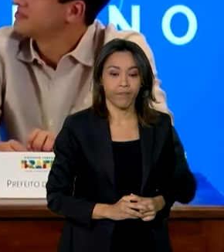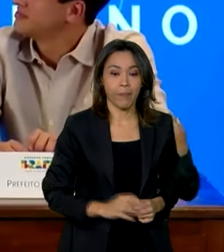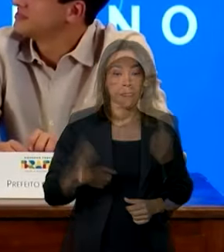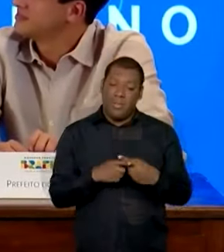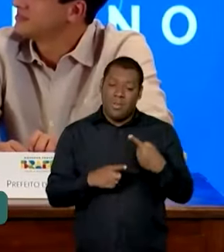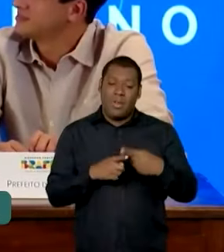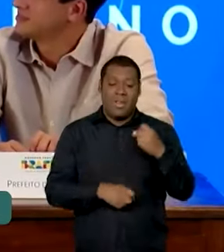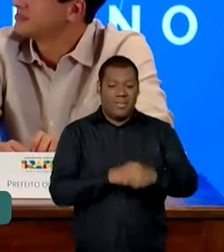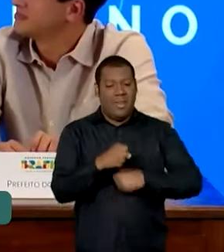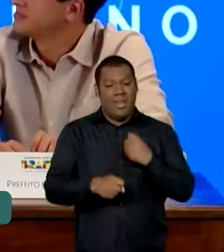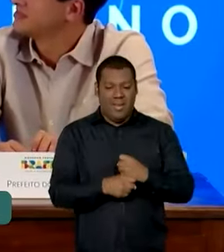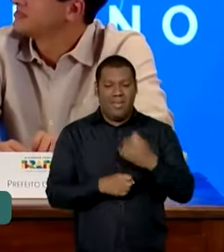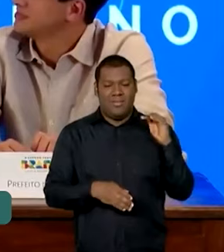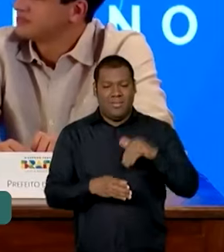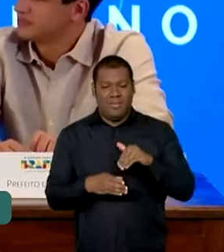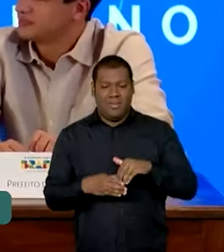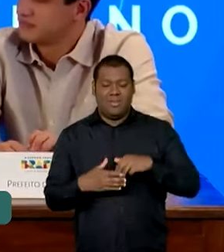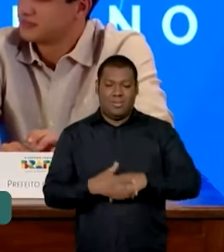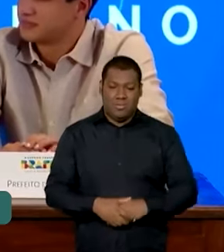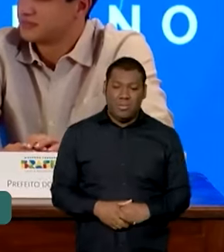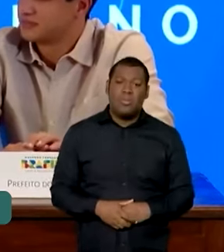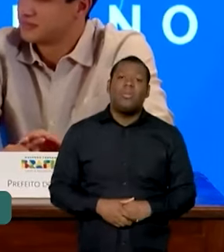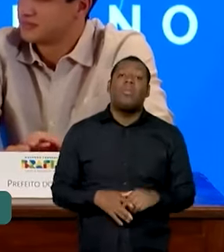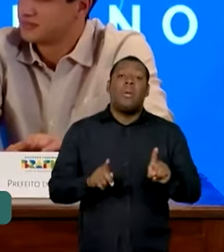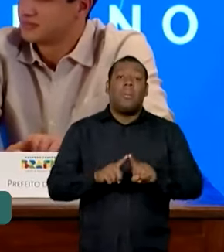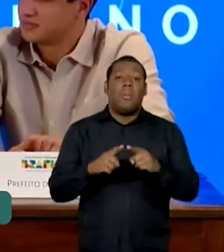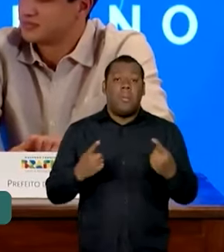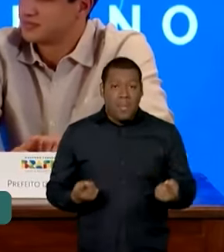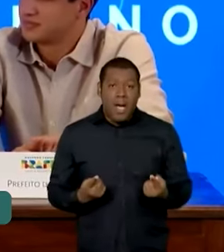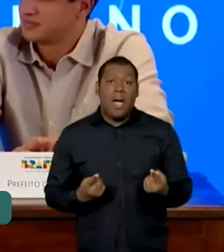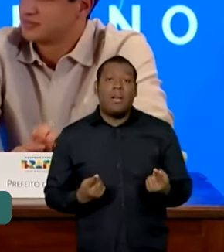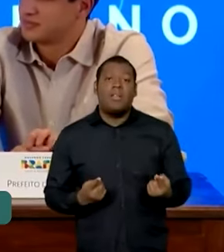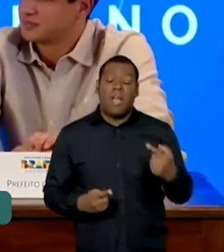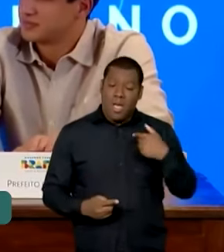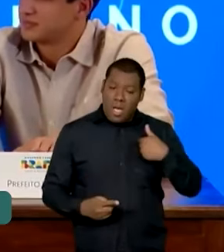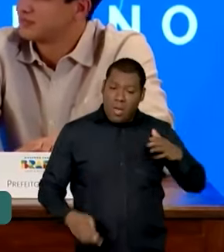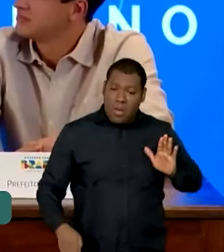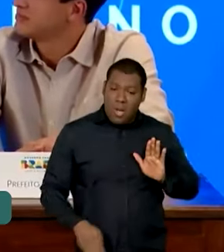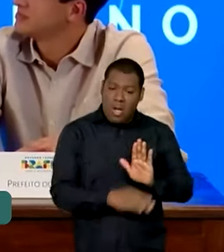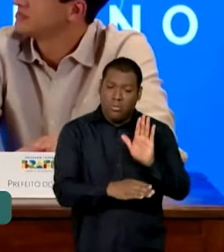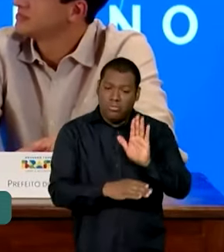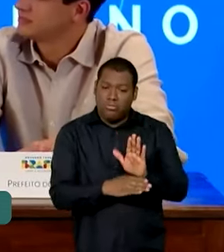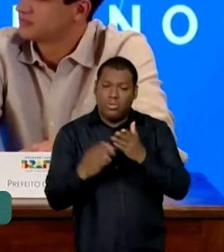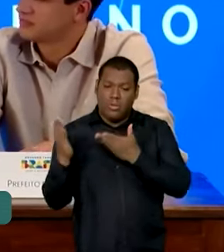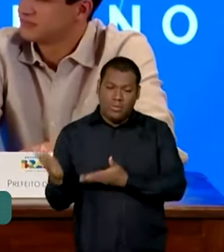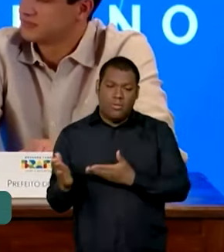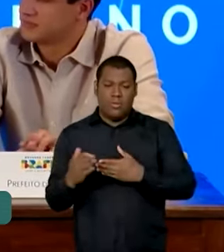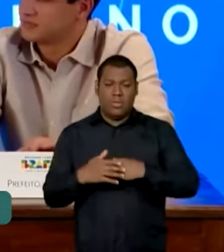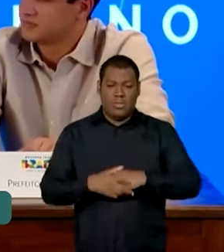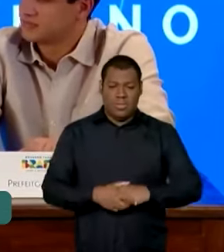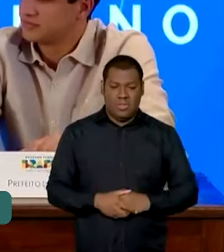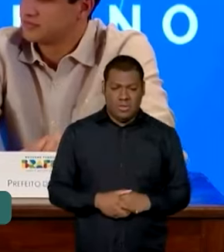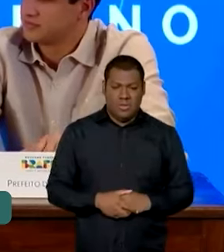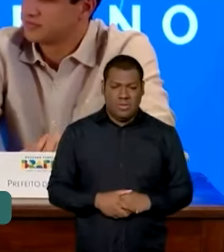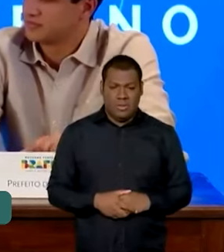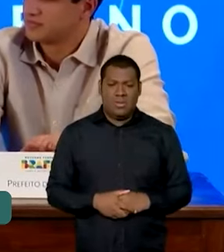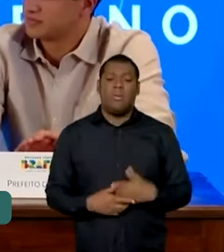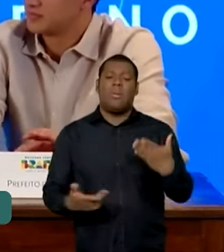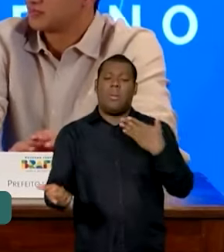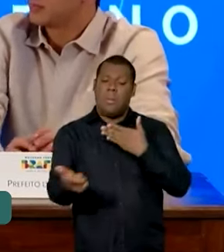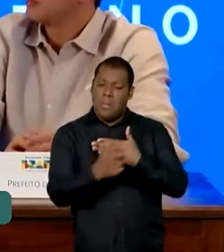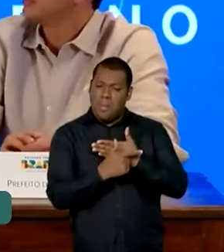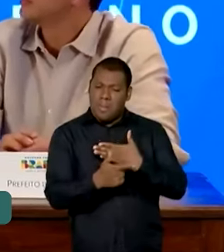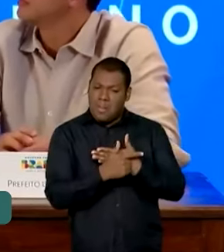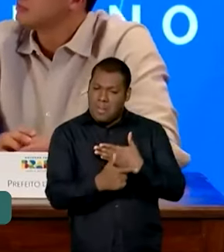apenas eu, mas os ministros, nós estamos à disposição para ajudar. A gente não está fazendo um favor a ninguém, a gente está apenas